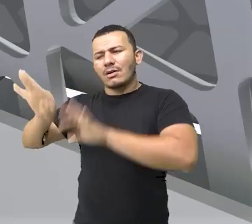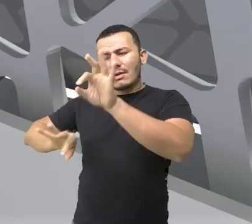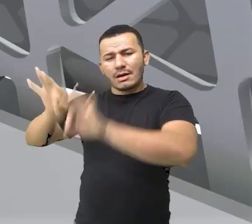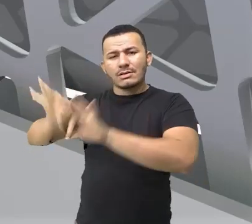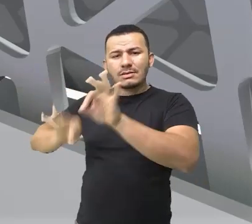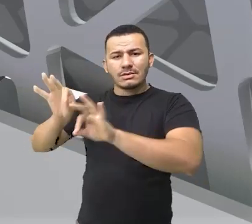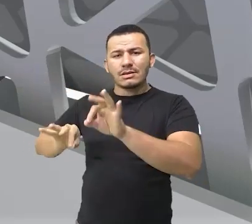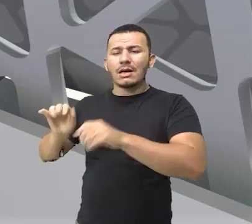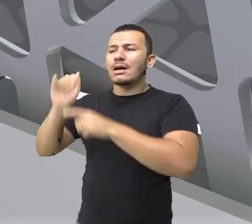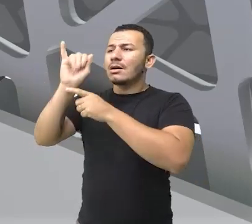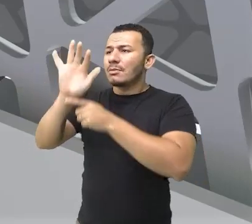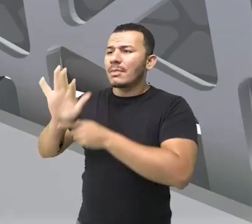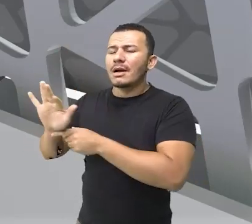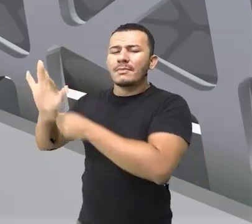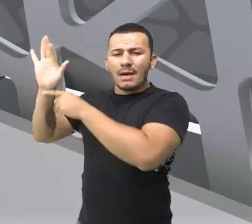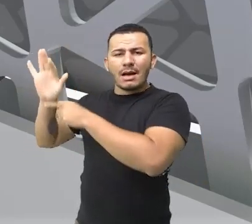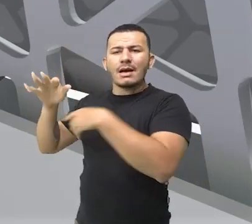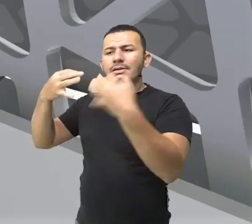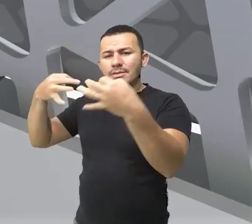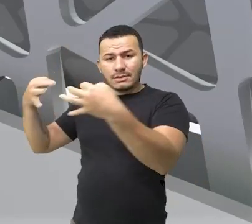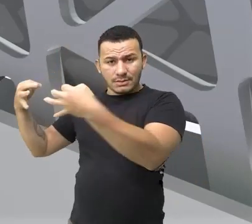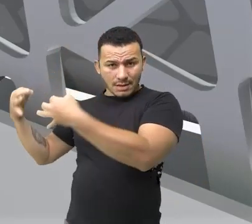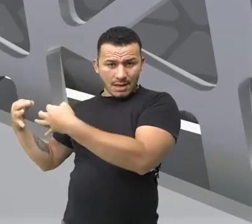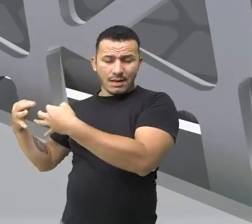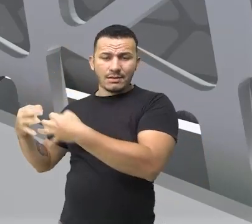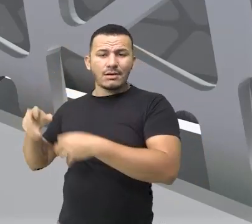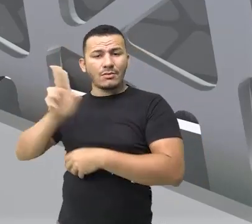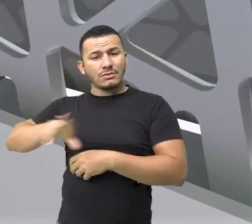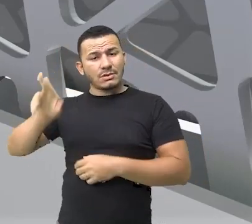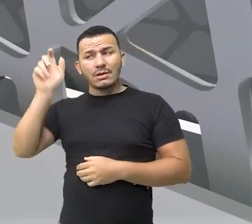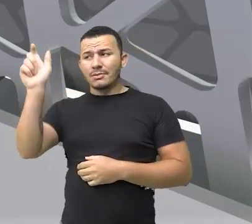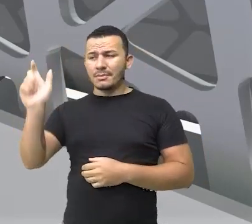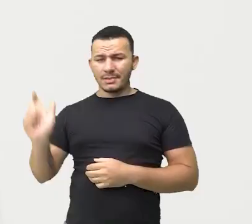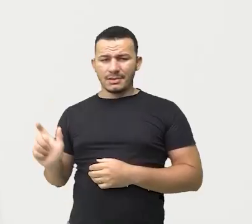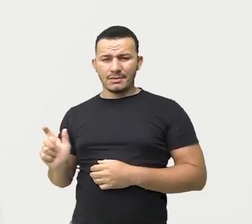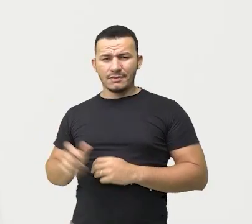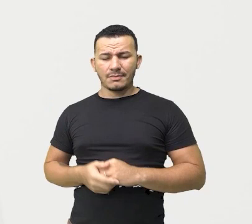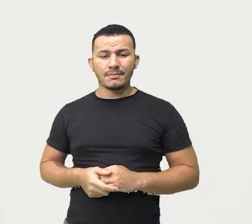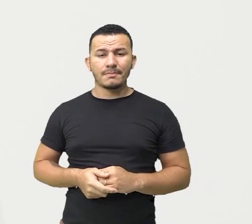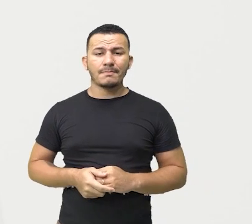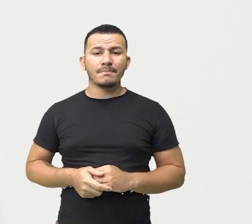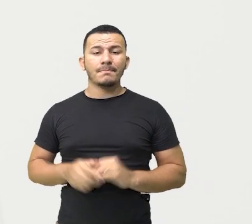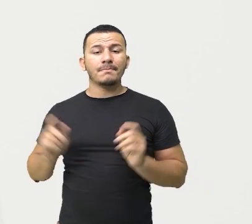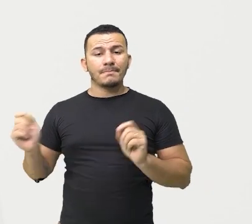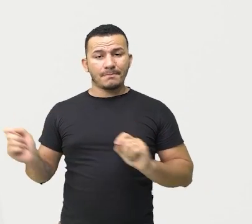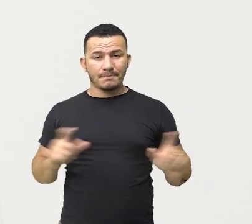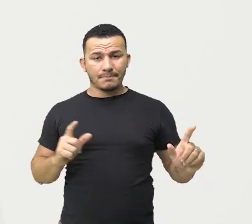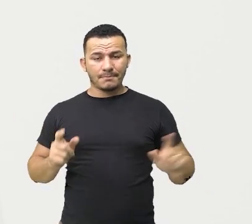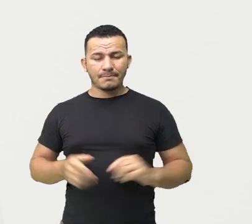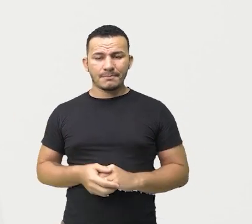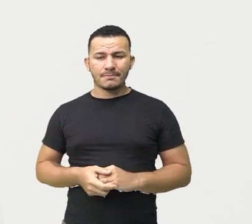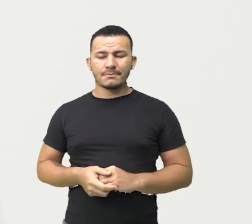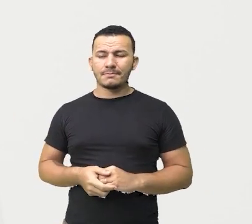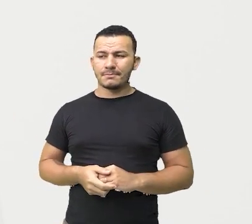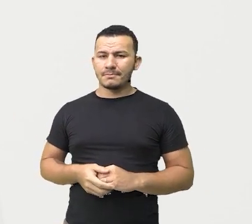uma imagem, certo? Por meio de palavras. Na sequência do texto, observem,